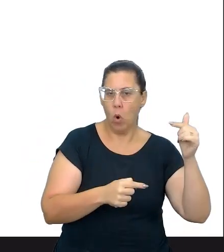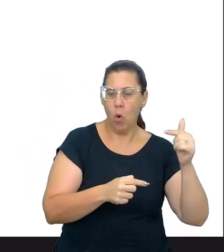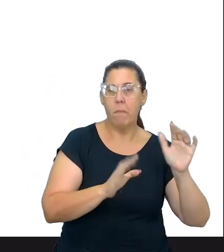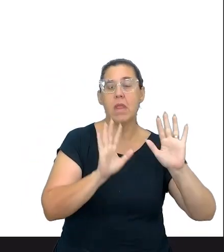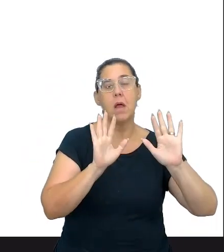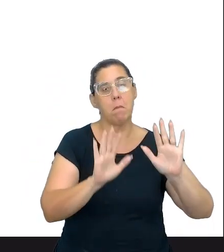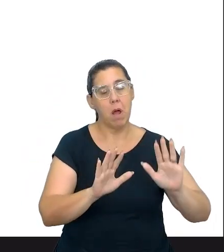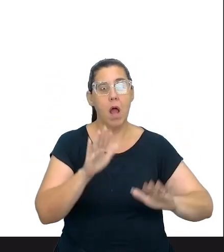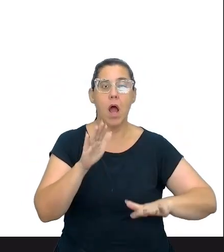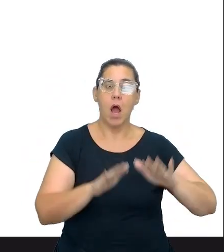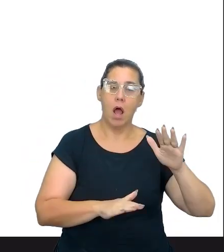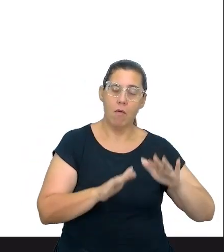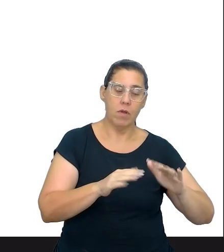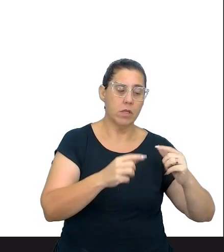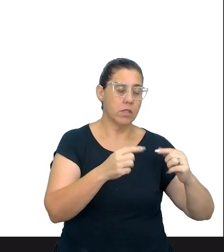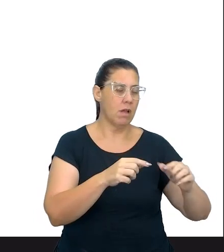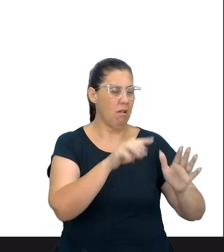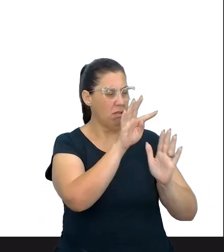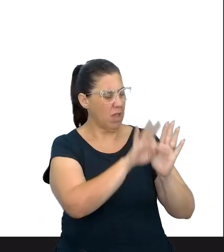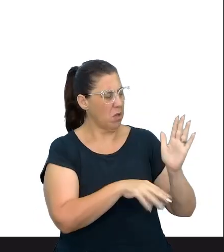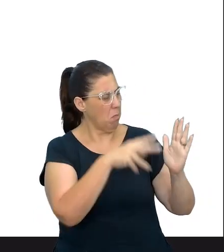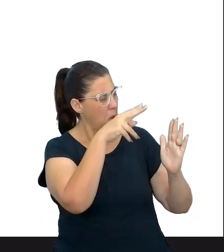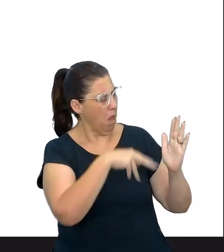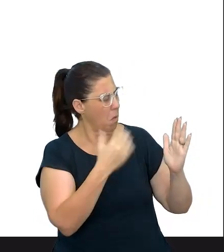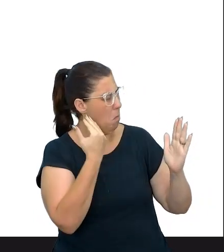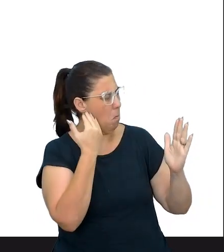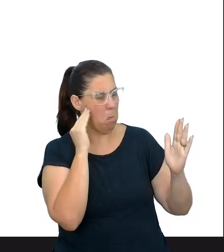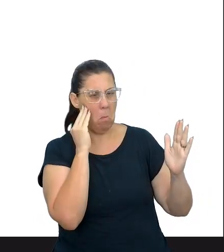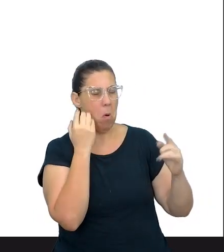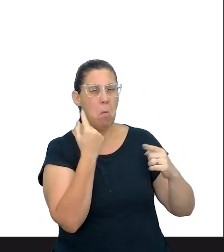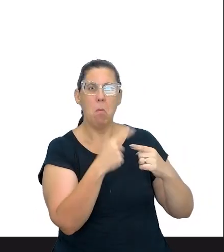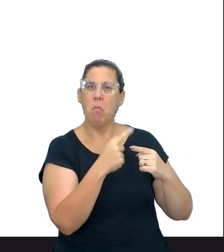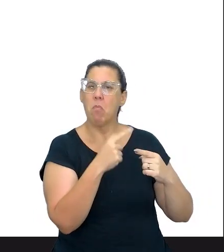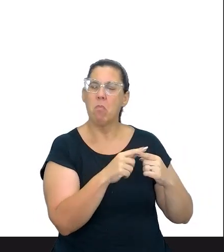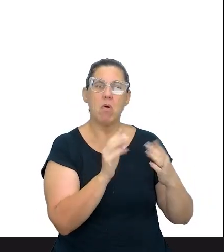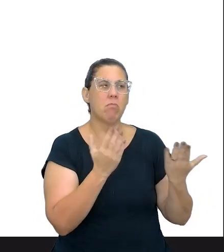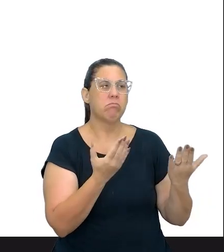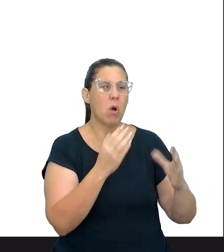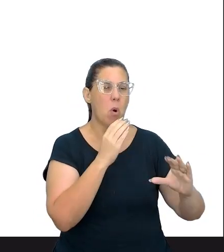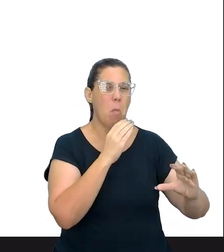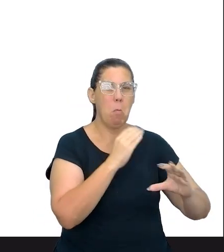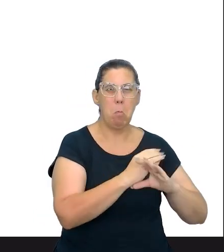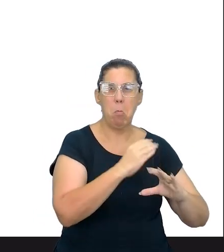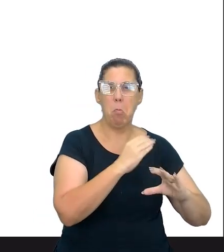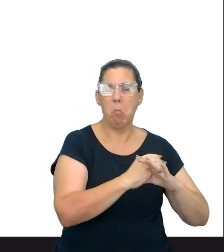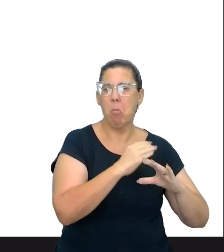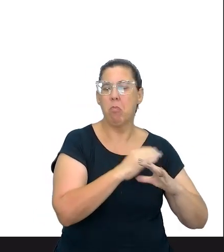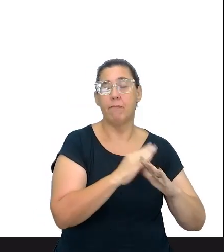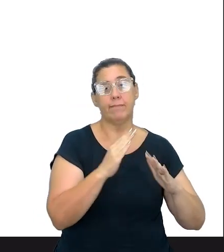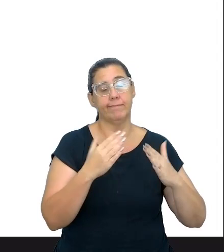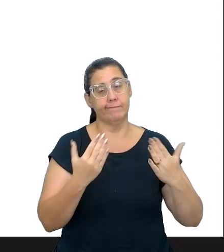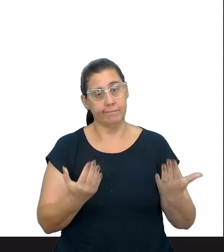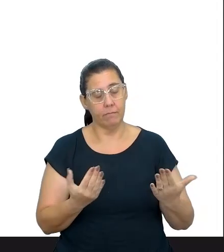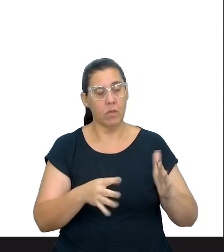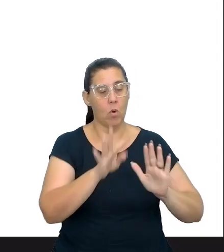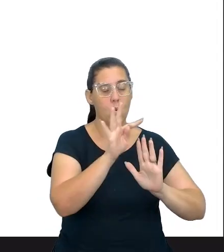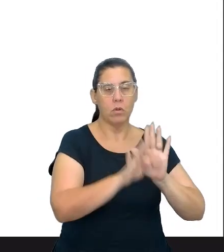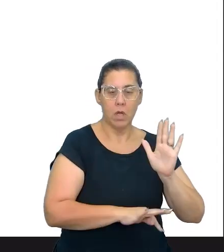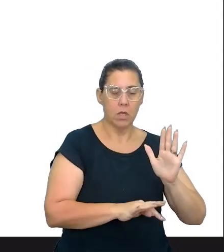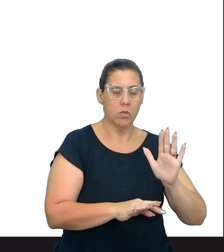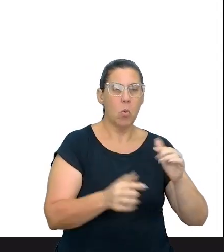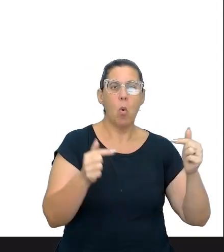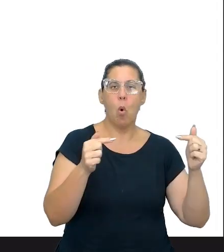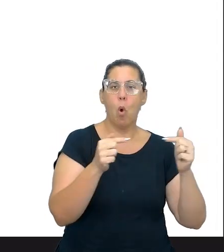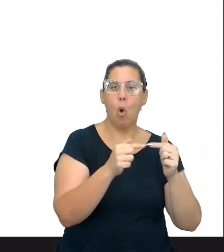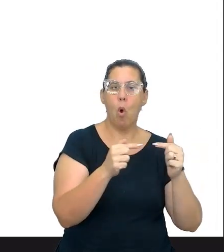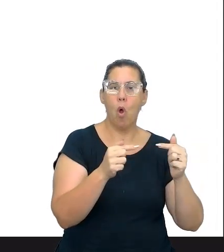pode ser incoerentes quando não há o quê? Uma situação comunicativa. Portanto, um texto, ele é coerente